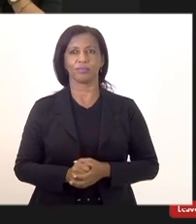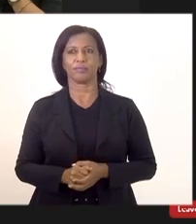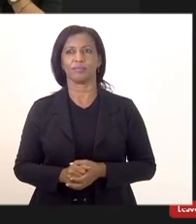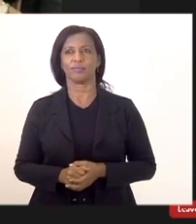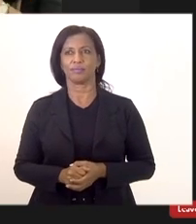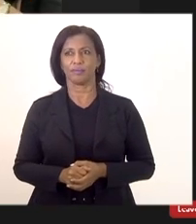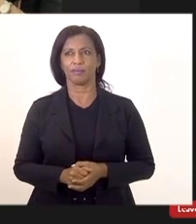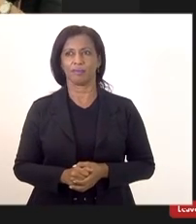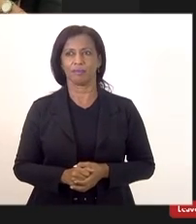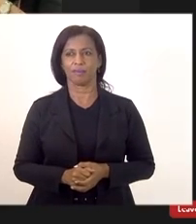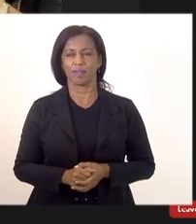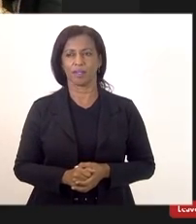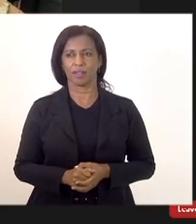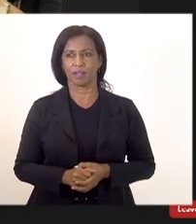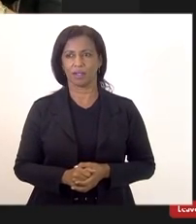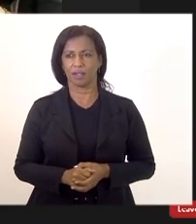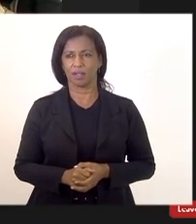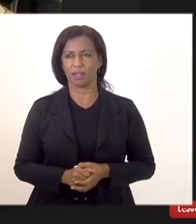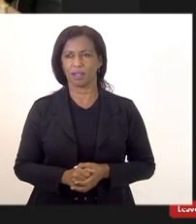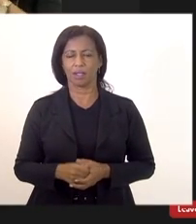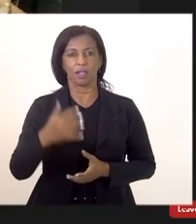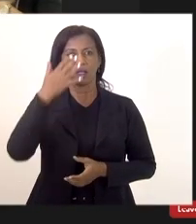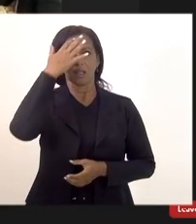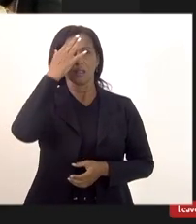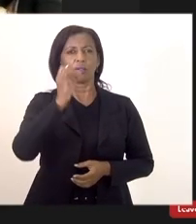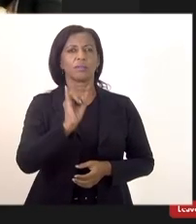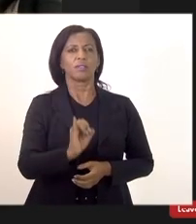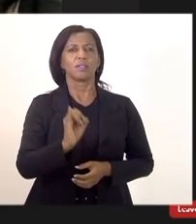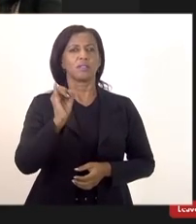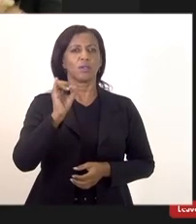não sei se o coronel Leandro